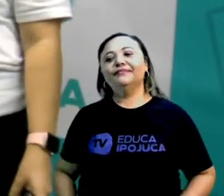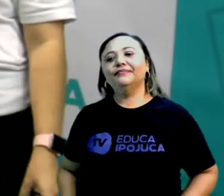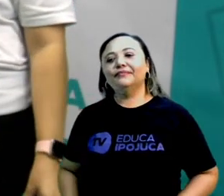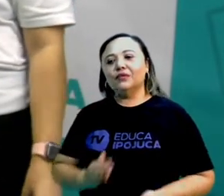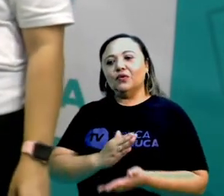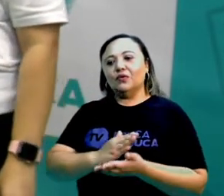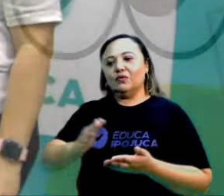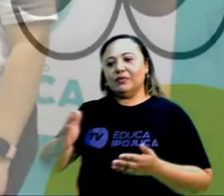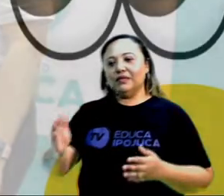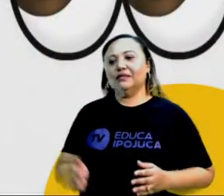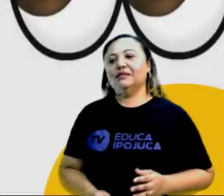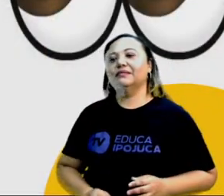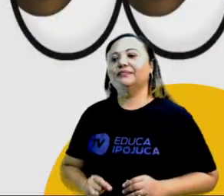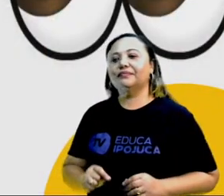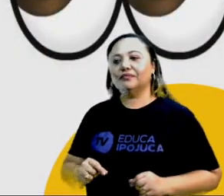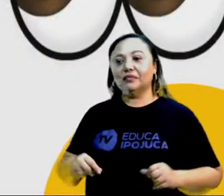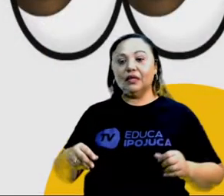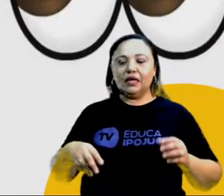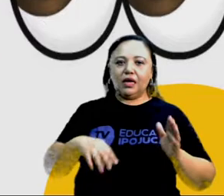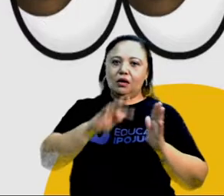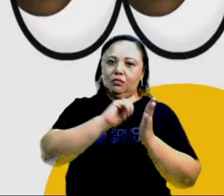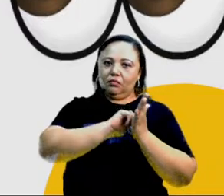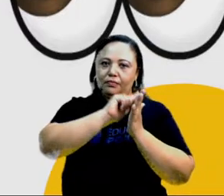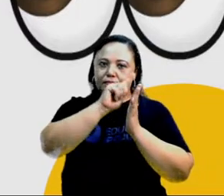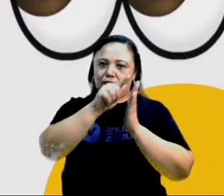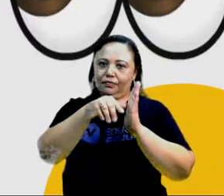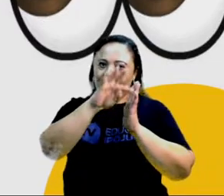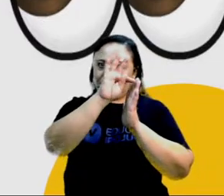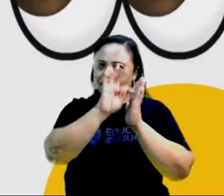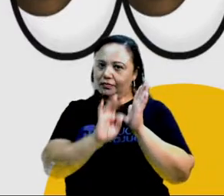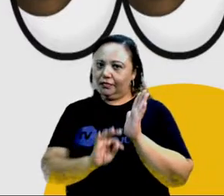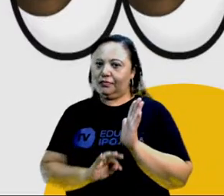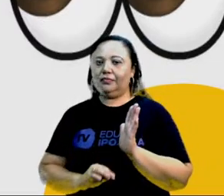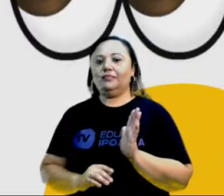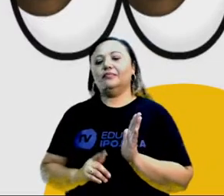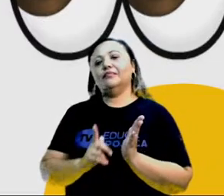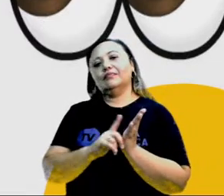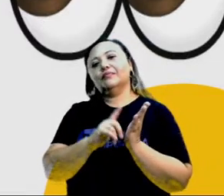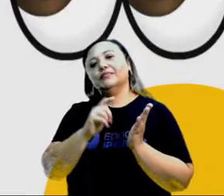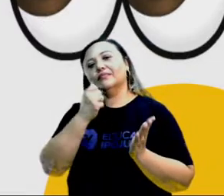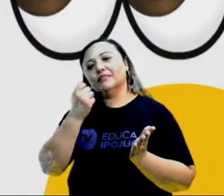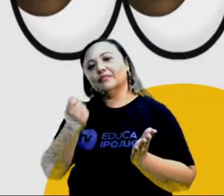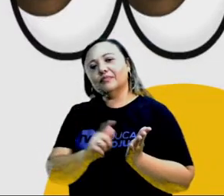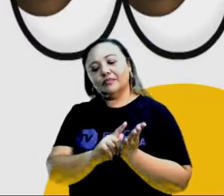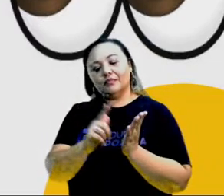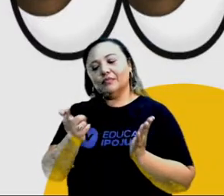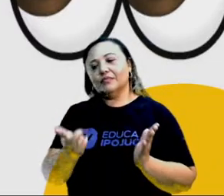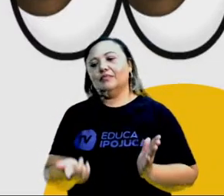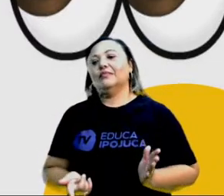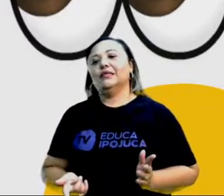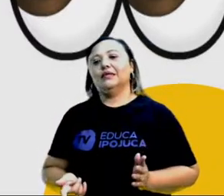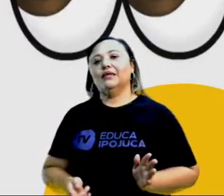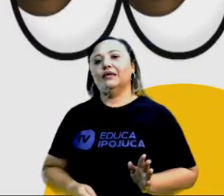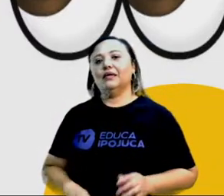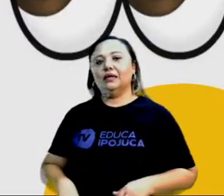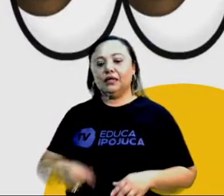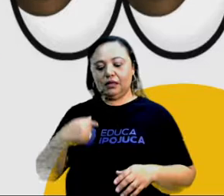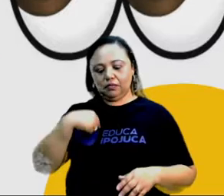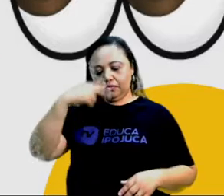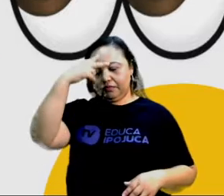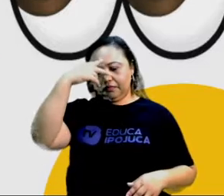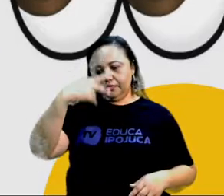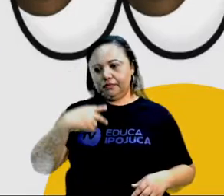Começando pelo conceito. O um gênero textual jornalístico que apresenta um posicionamento pessoal